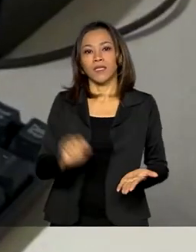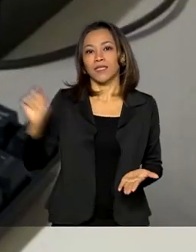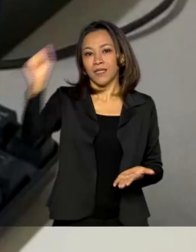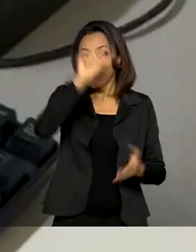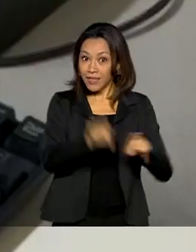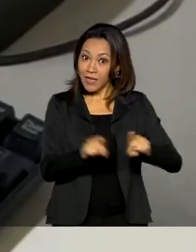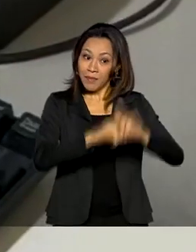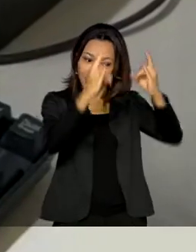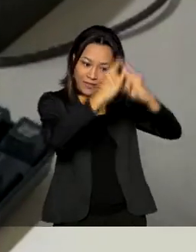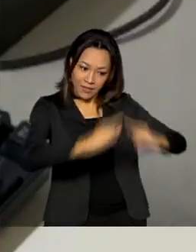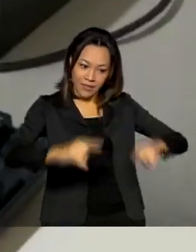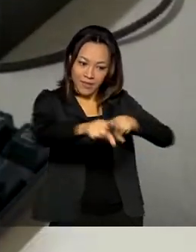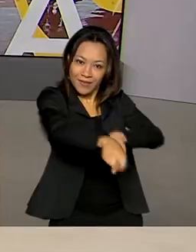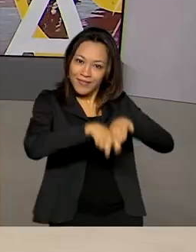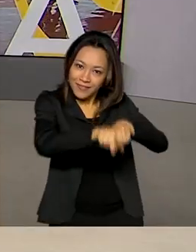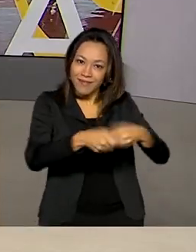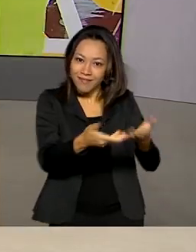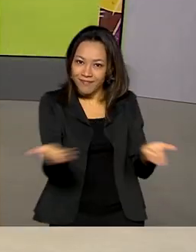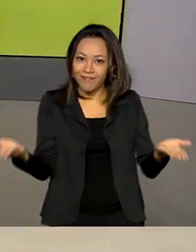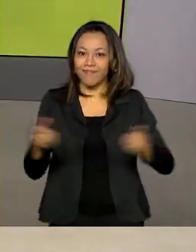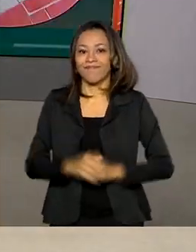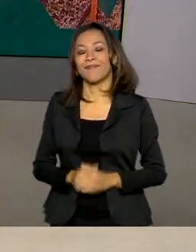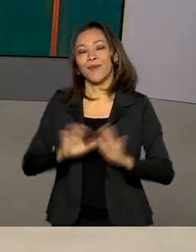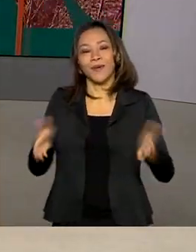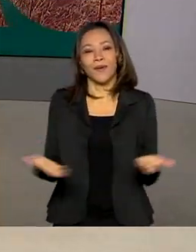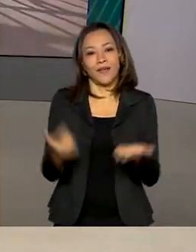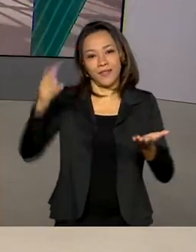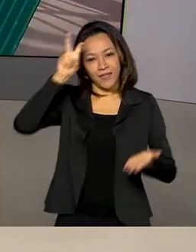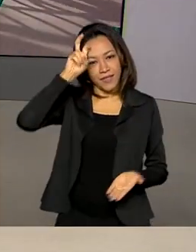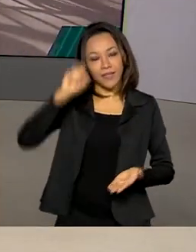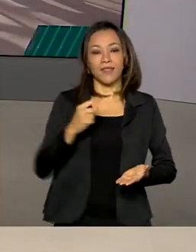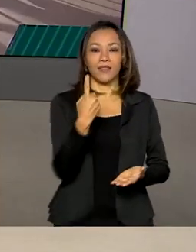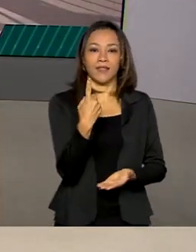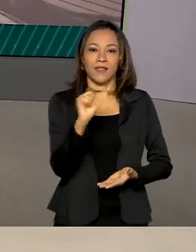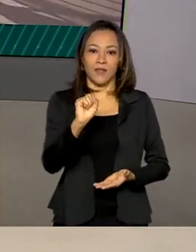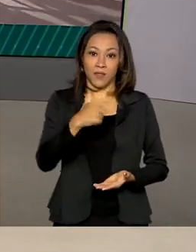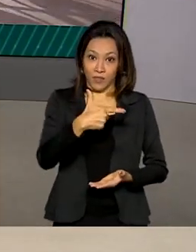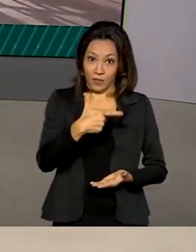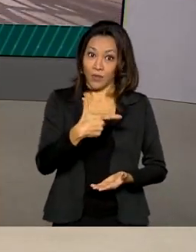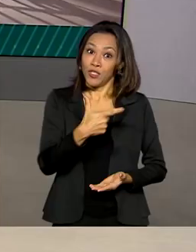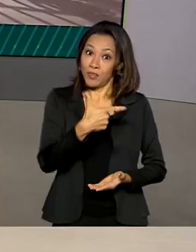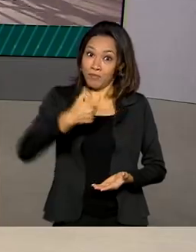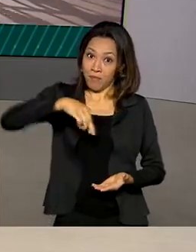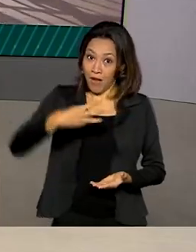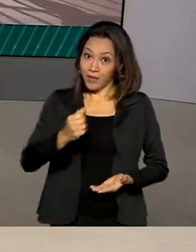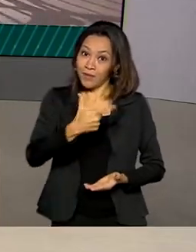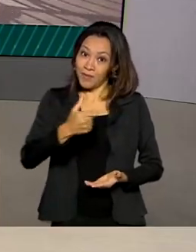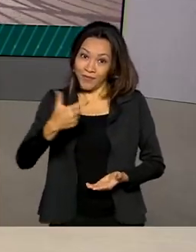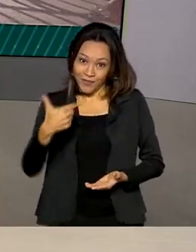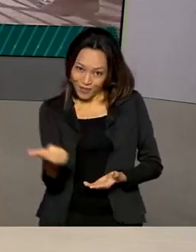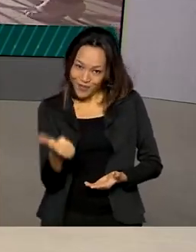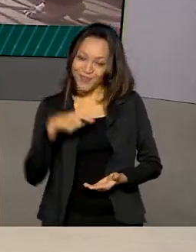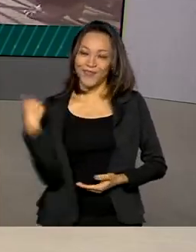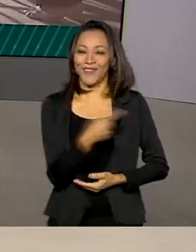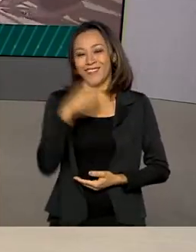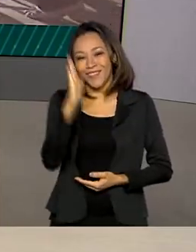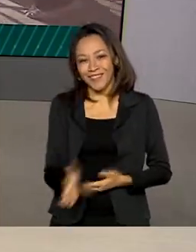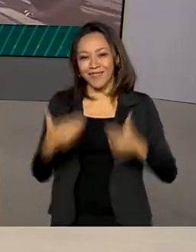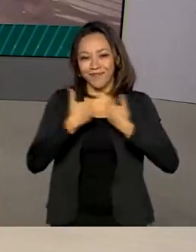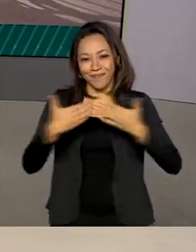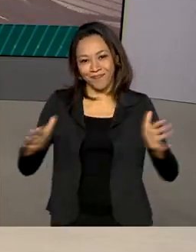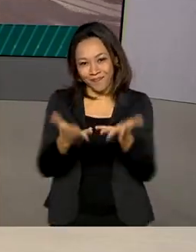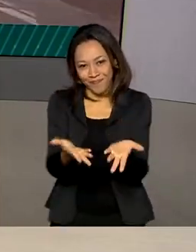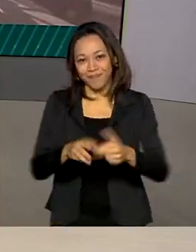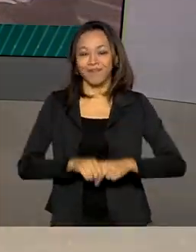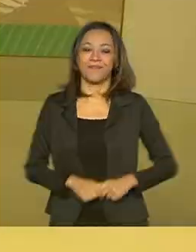assentamentos rurais. Hoje é quinta-feira, 18 de março de 2021. O Brasil em Dia já